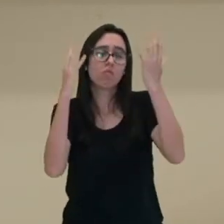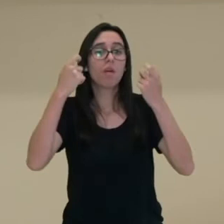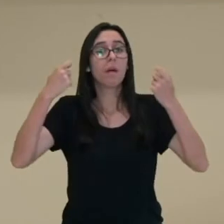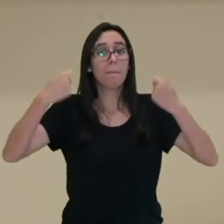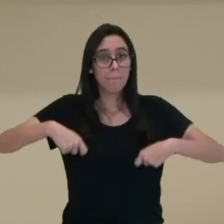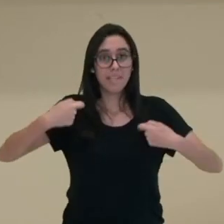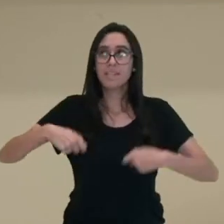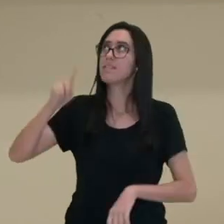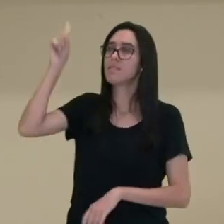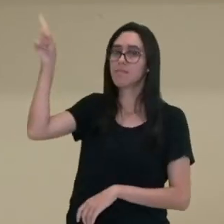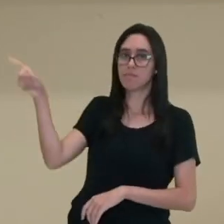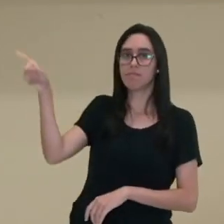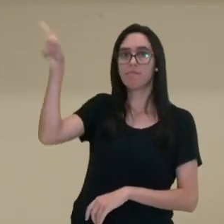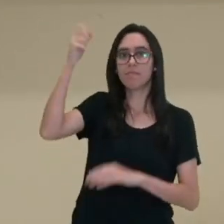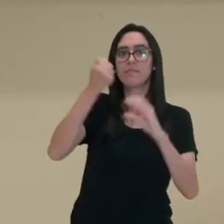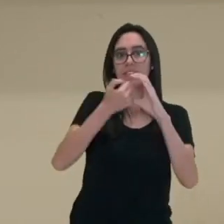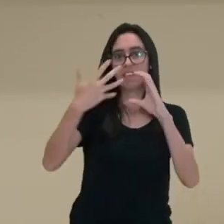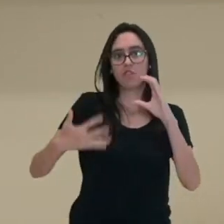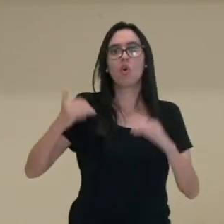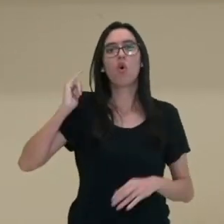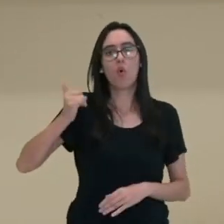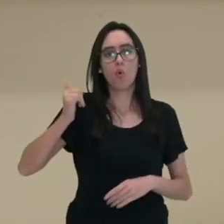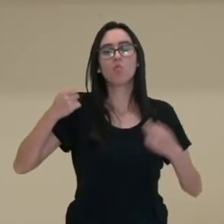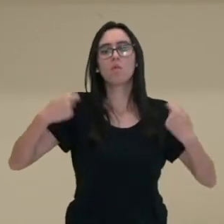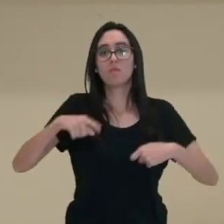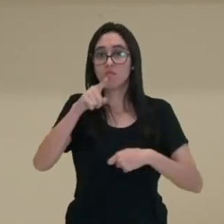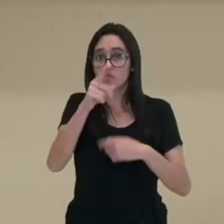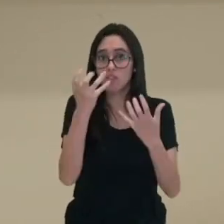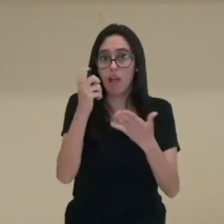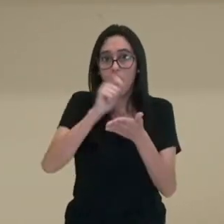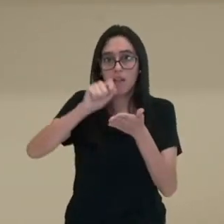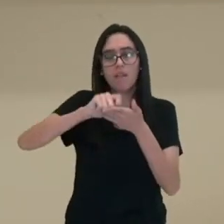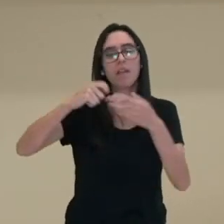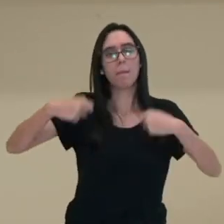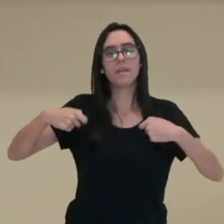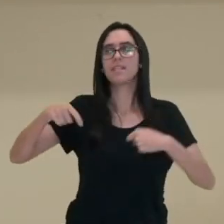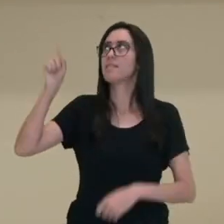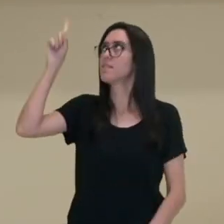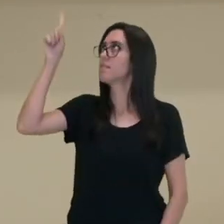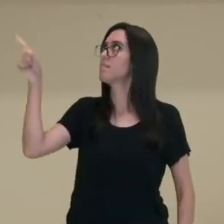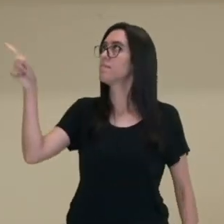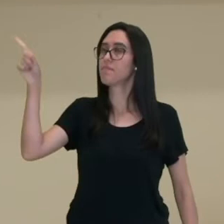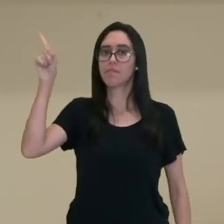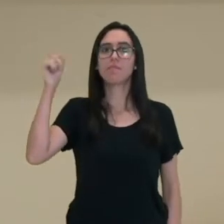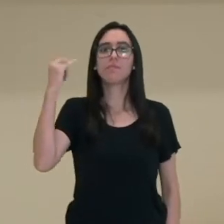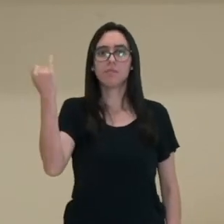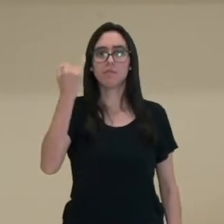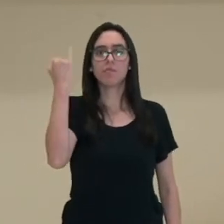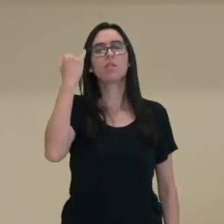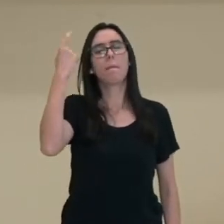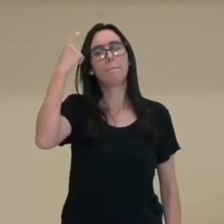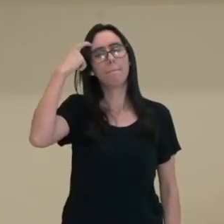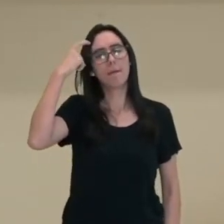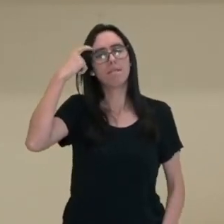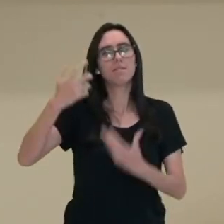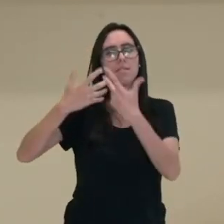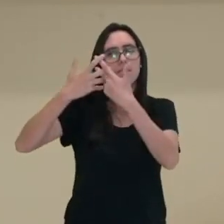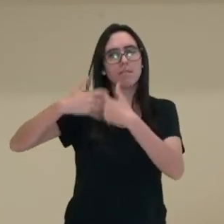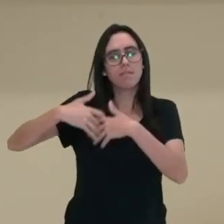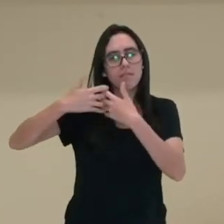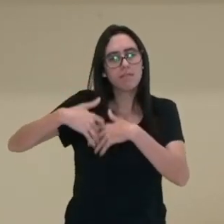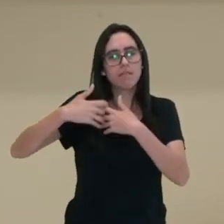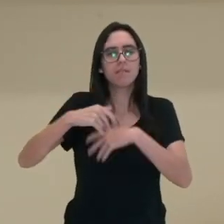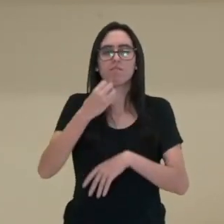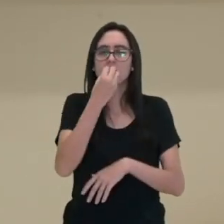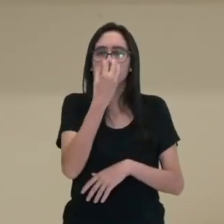necessário que tenham esses elementos e que vocês pensem em cada um deles, né? Previamente e depois façam um rascunho antes